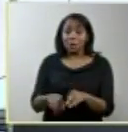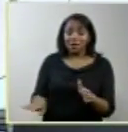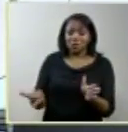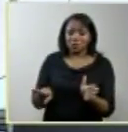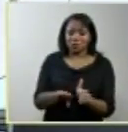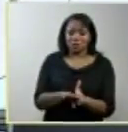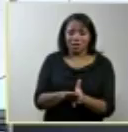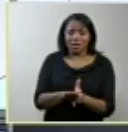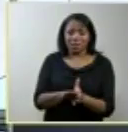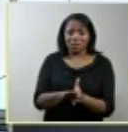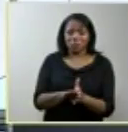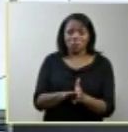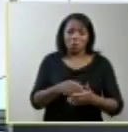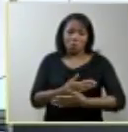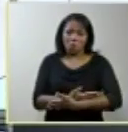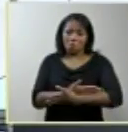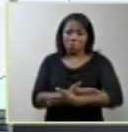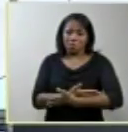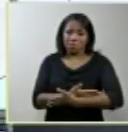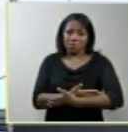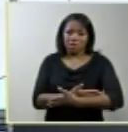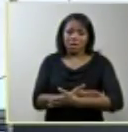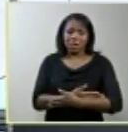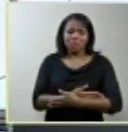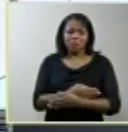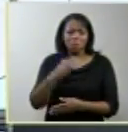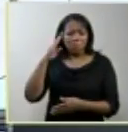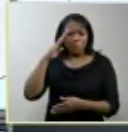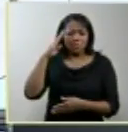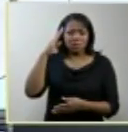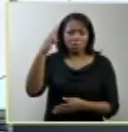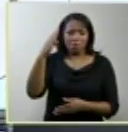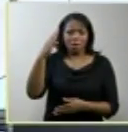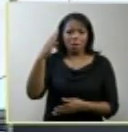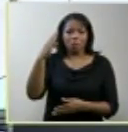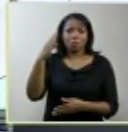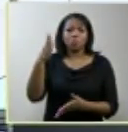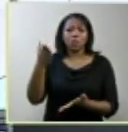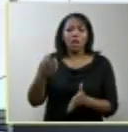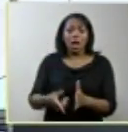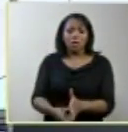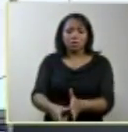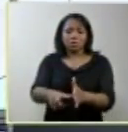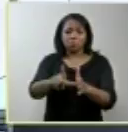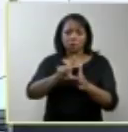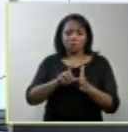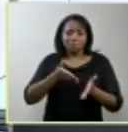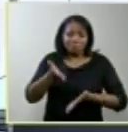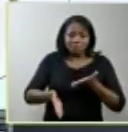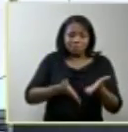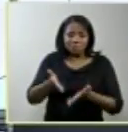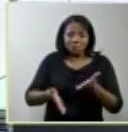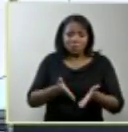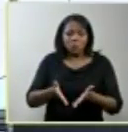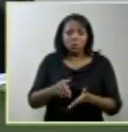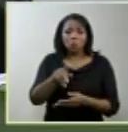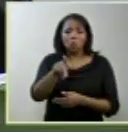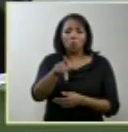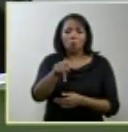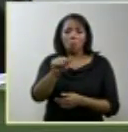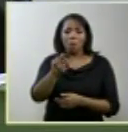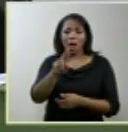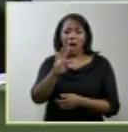do bebê e esse é um dos principais demarcadores entre a antecipação terapêutica do parto por anencefalia